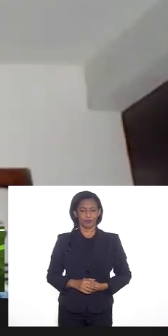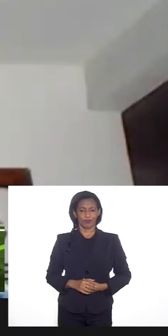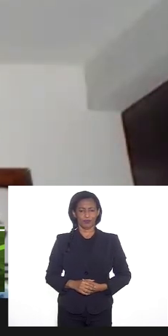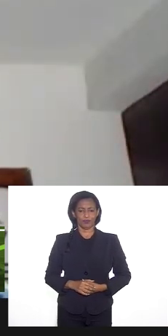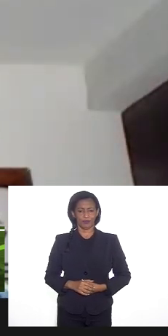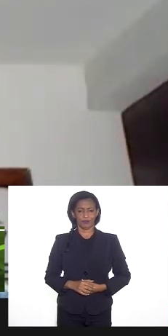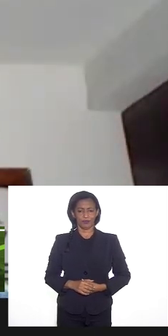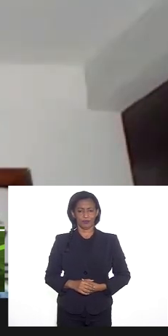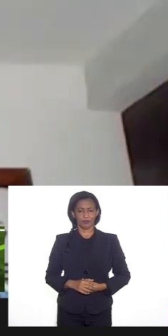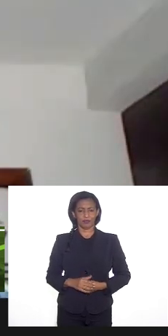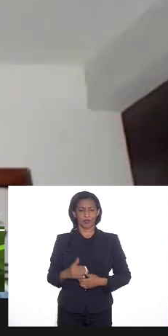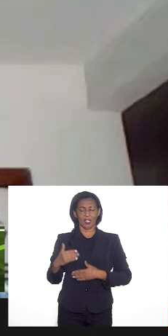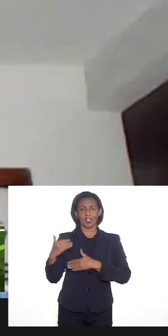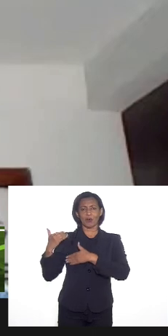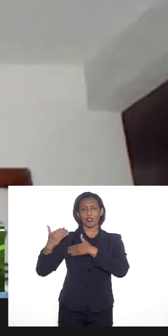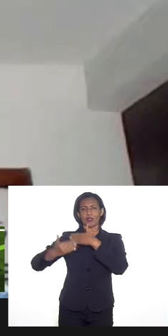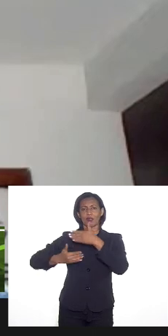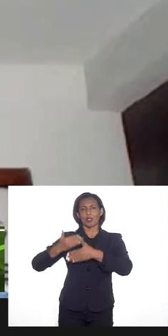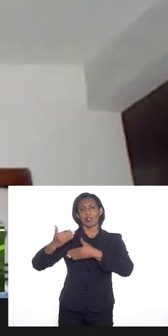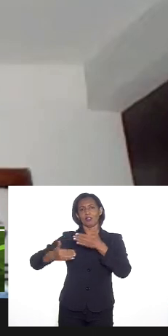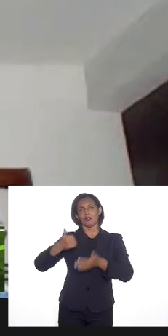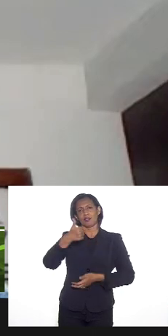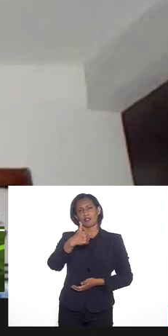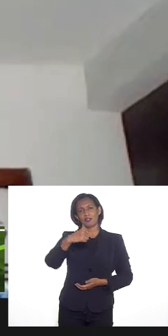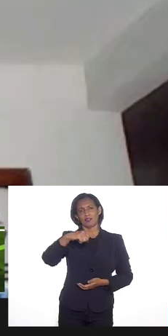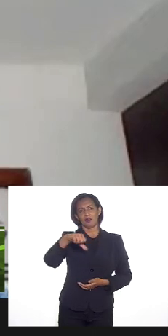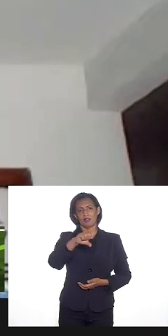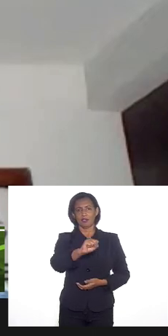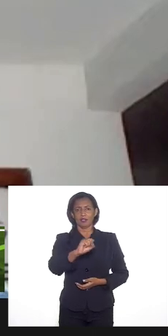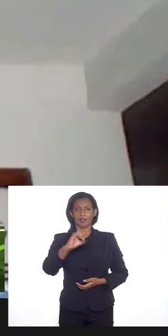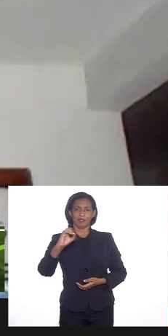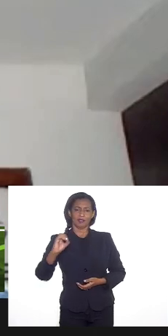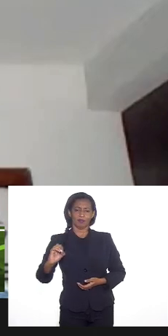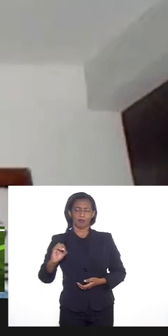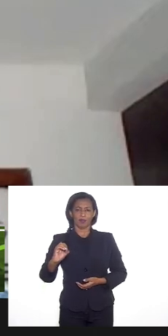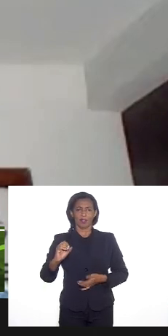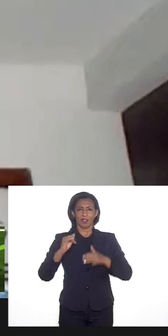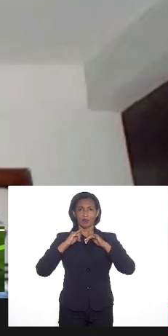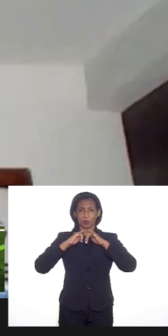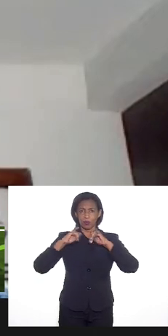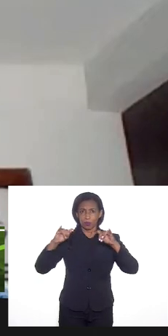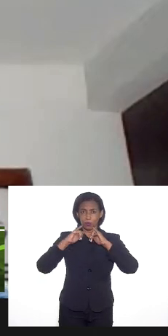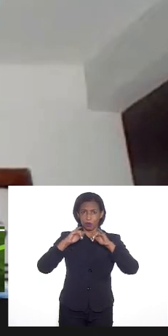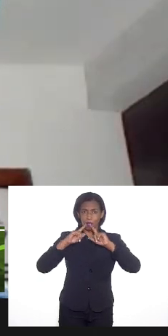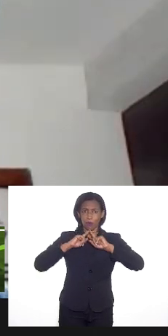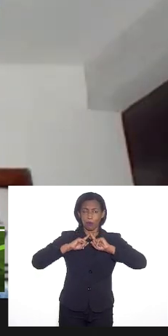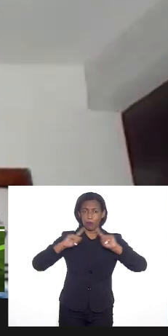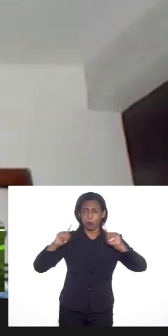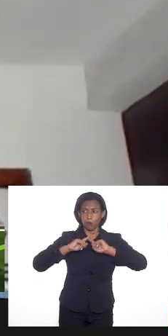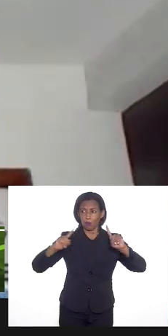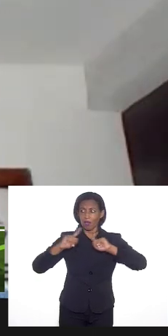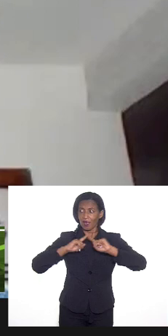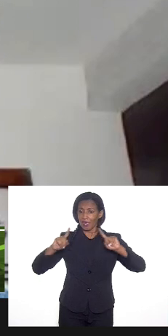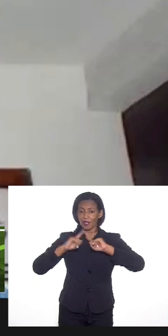Desde a década de 80, como eu disse anteriormente, essas denúncias vêm sendo feitas e a crescente